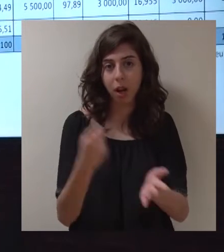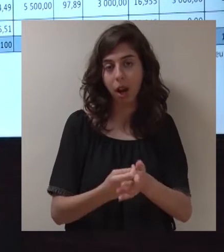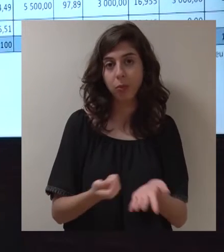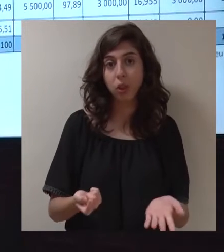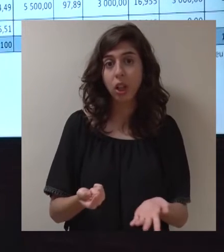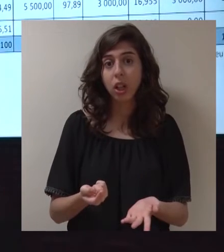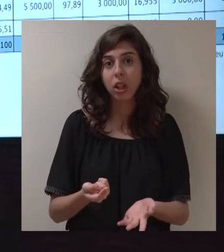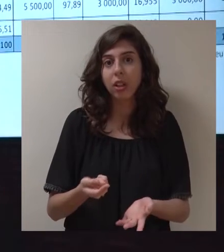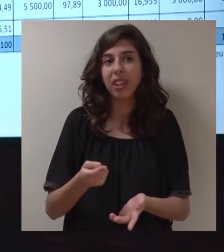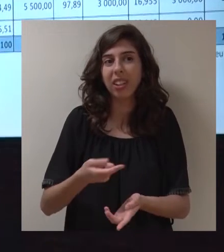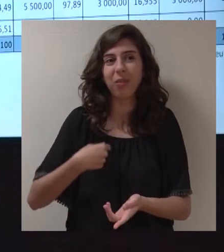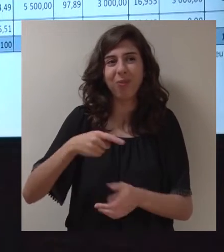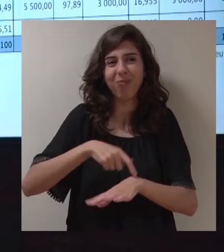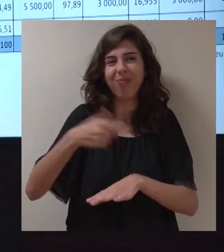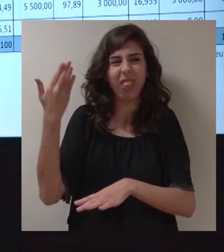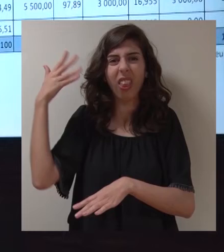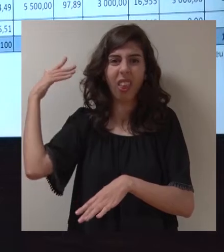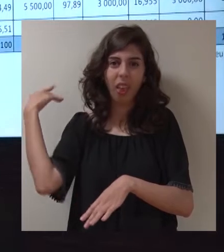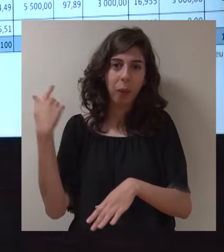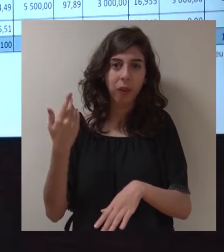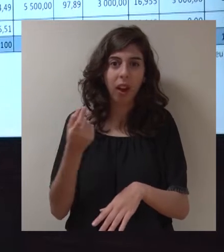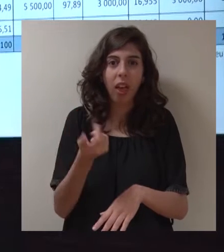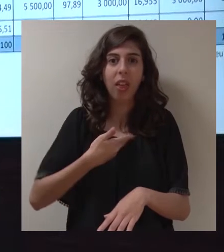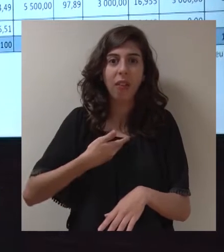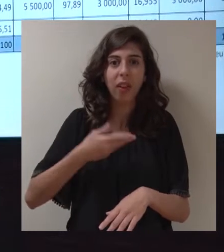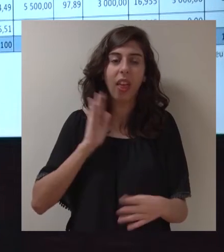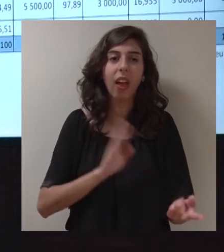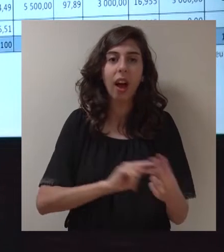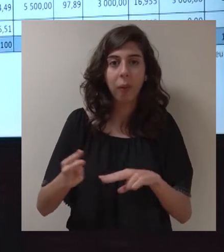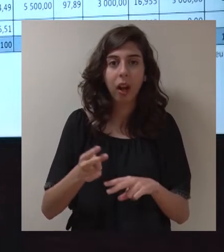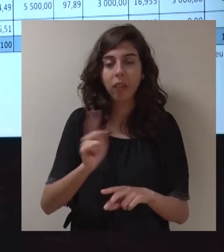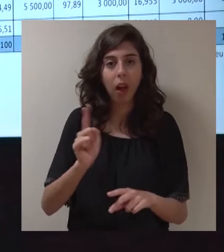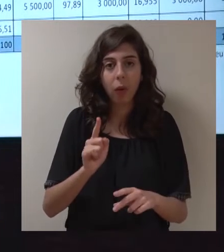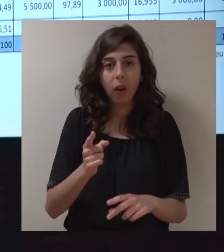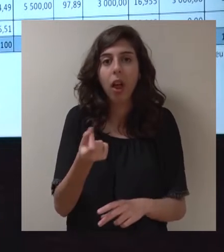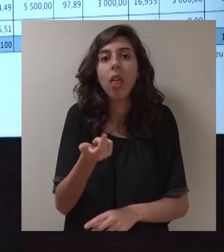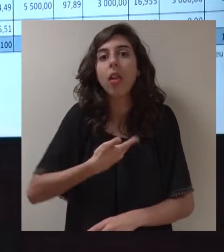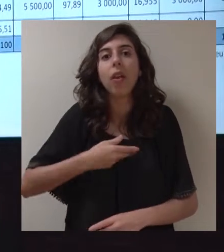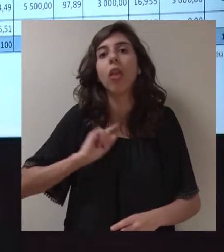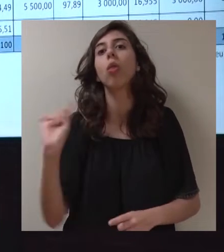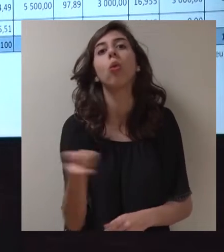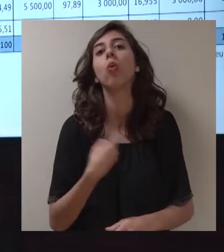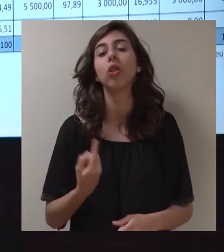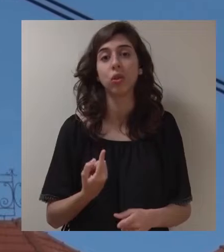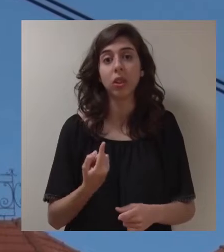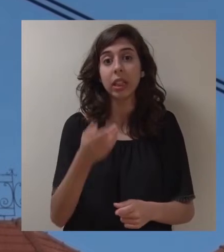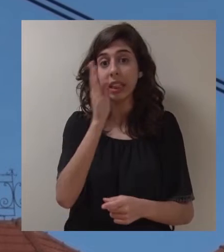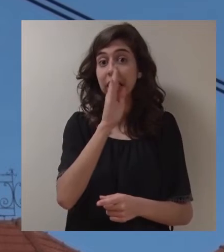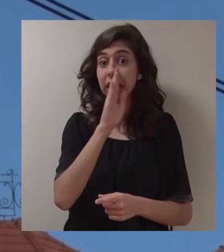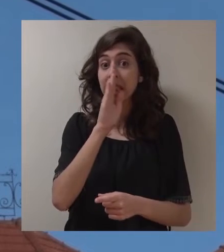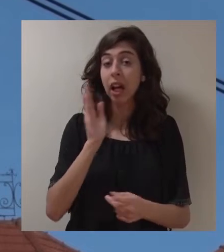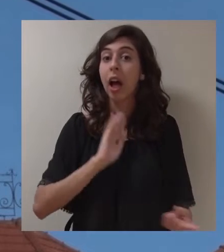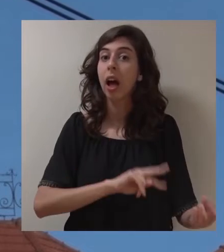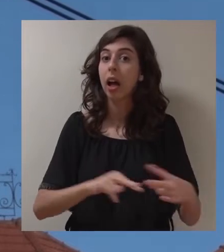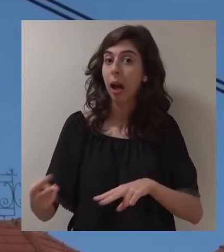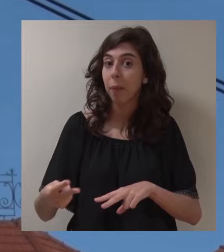milhões. Porque já lá vai o tempo de dizermos que quem deve é a Câmara e que a dívida é da Câmara. A dívida, na verdade, é de todos. E quando a